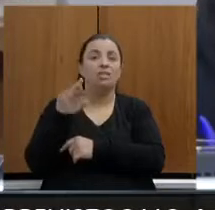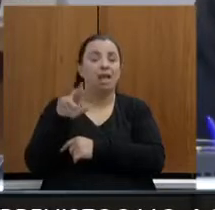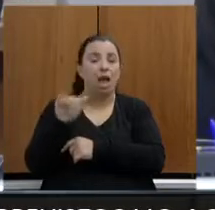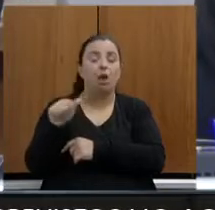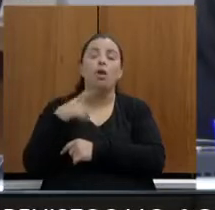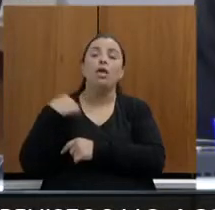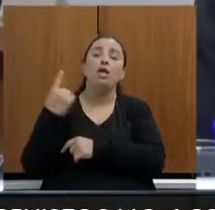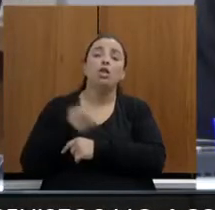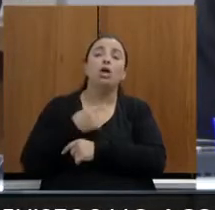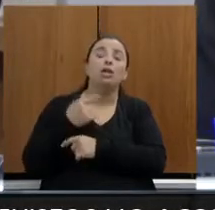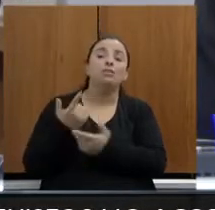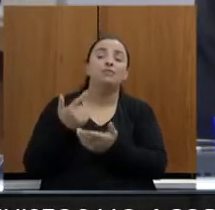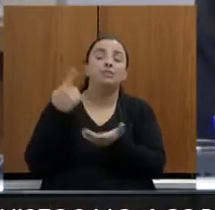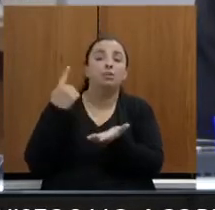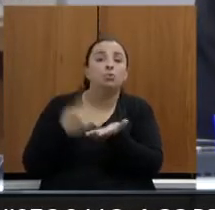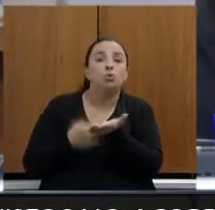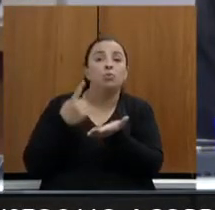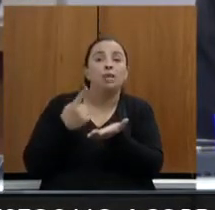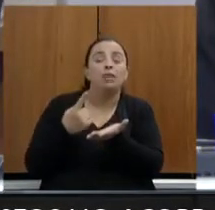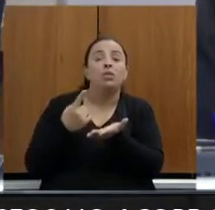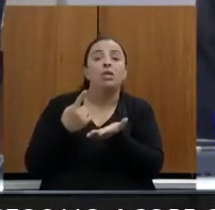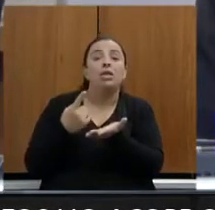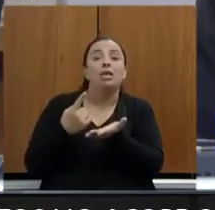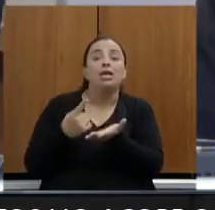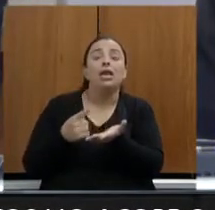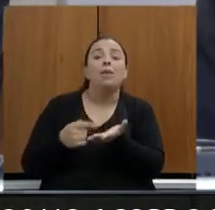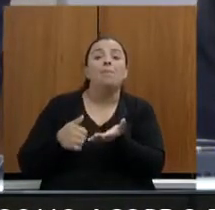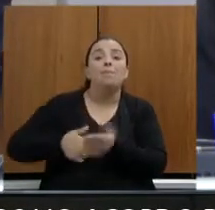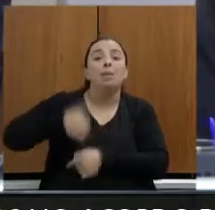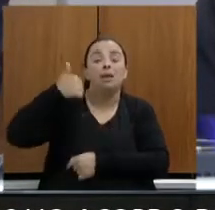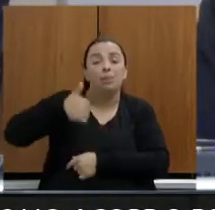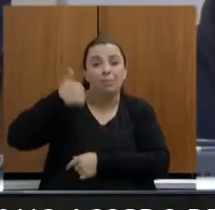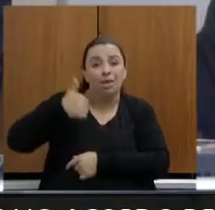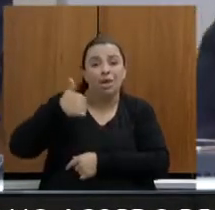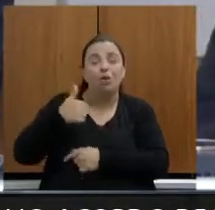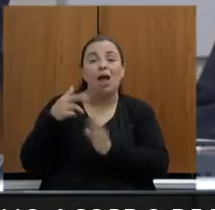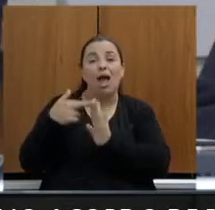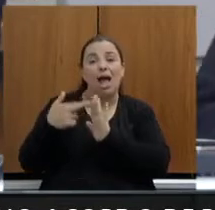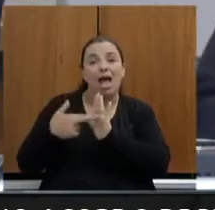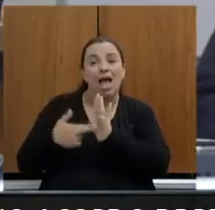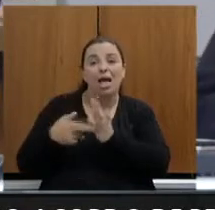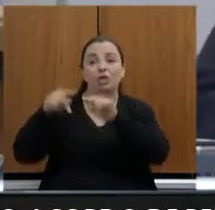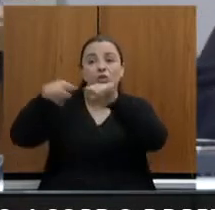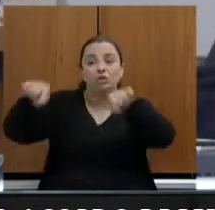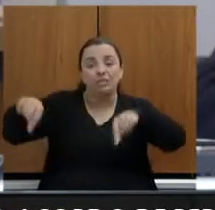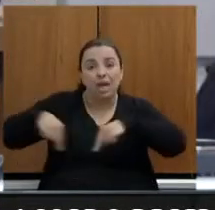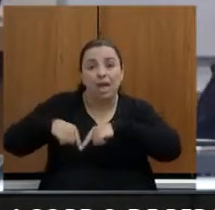regularização fundiária desse bairro antes que as obras se iniciem. Por quê?